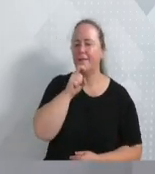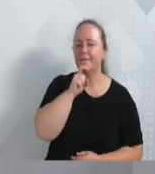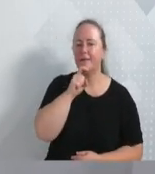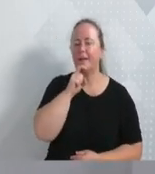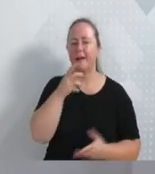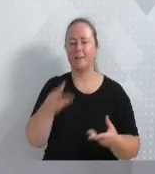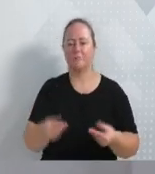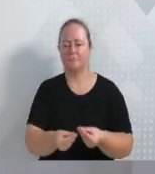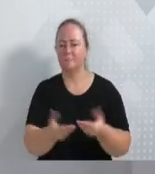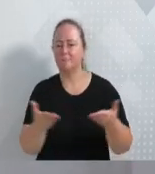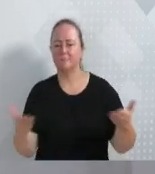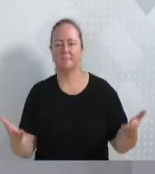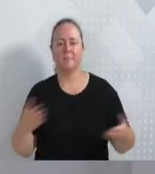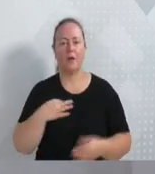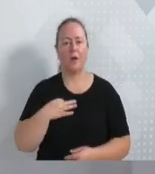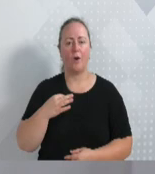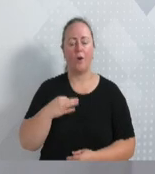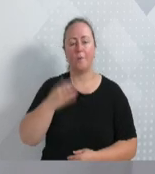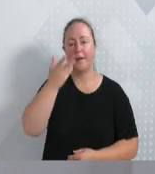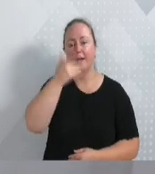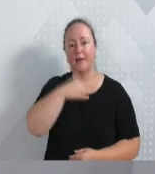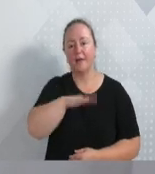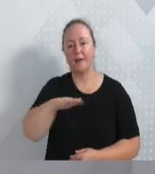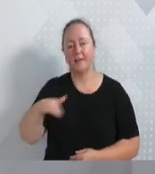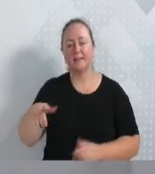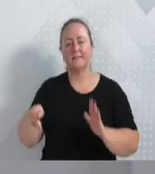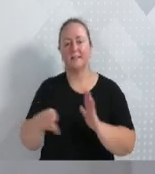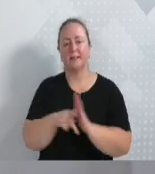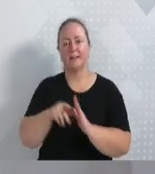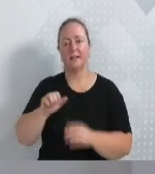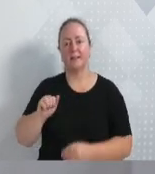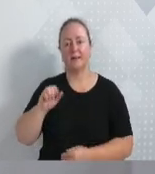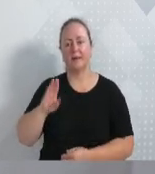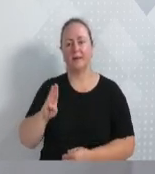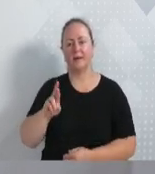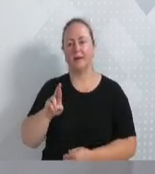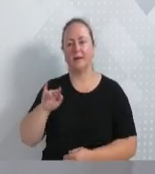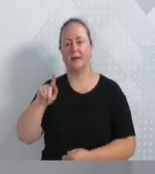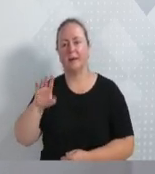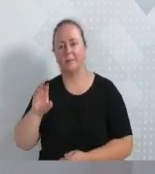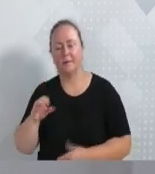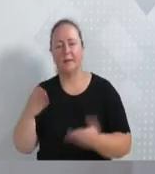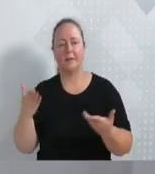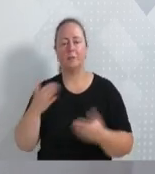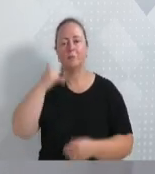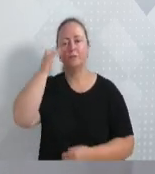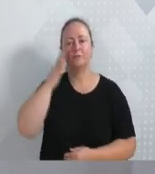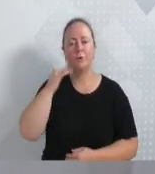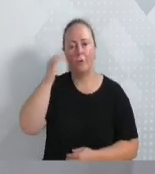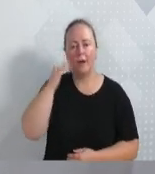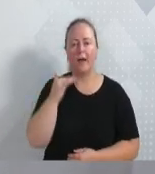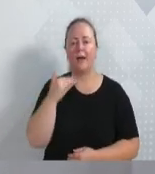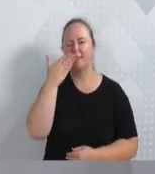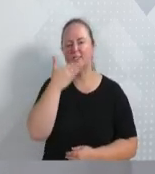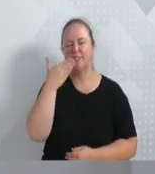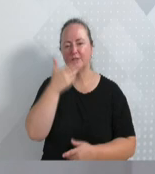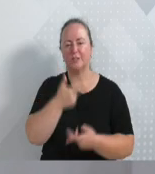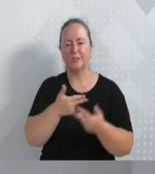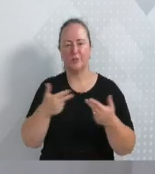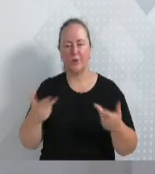entrega de roupas de inverno para as crianças dos abrigos, entrega de chocolates e de guloseimas em datas